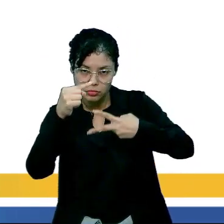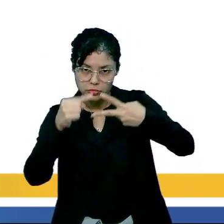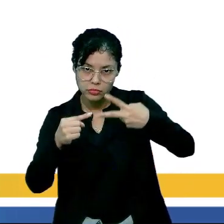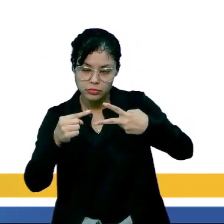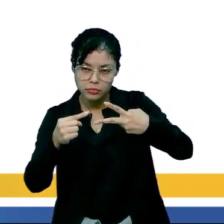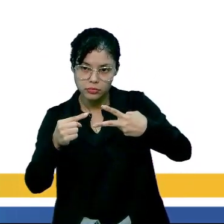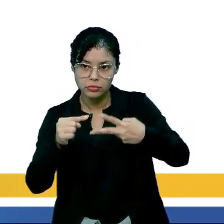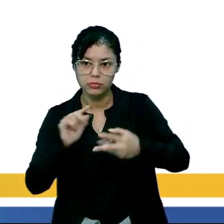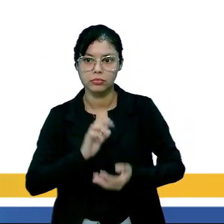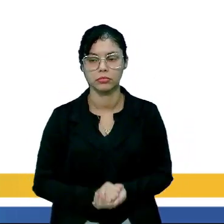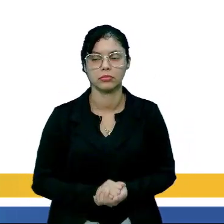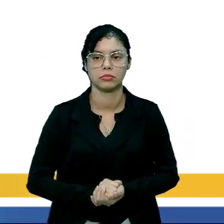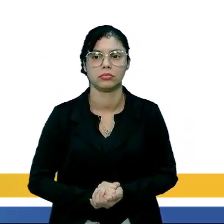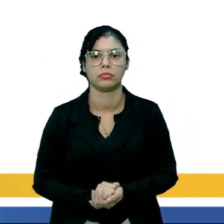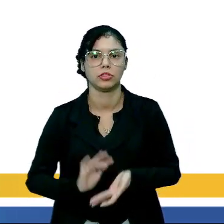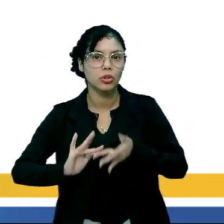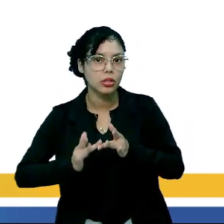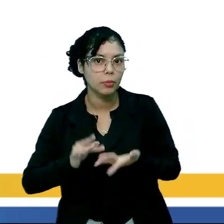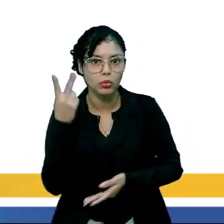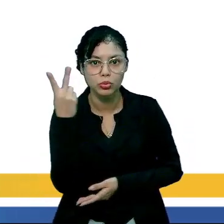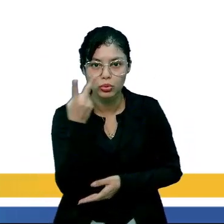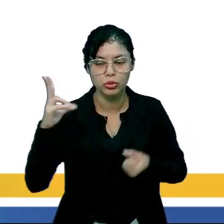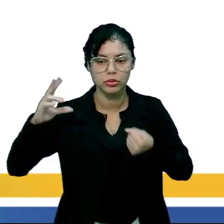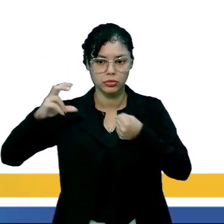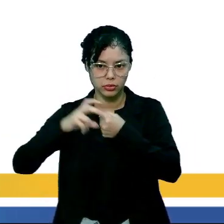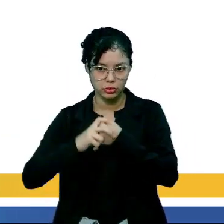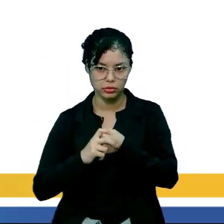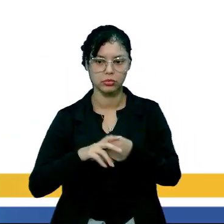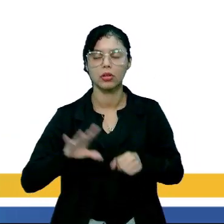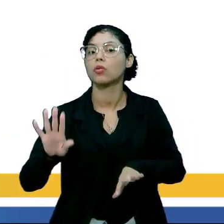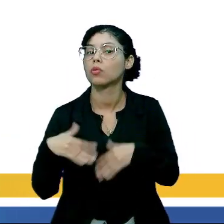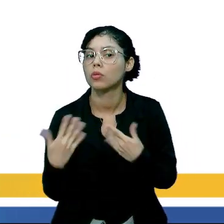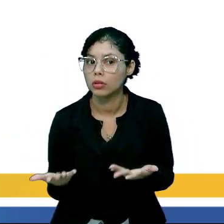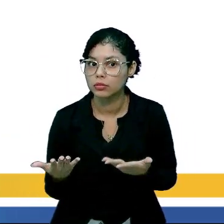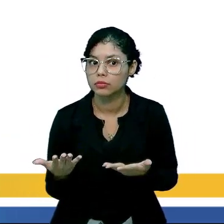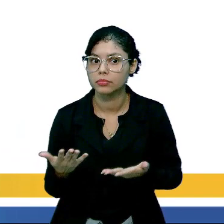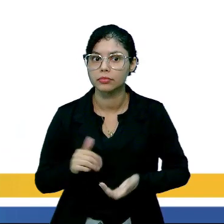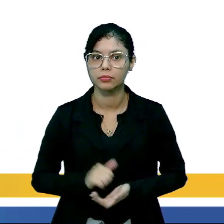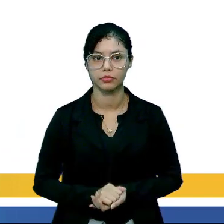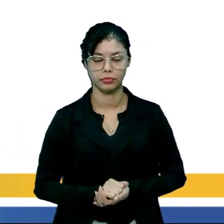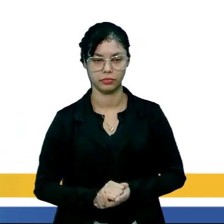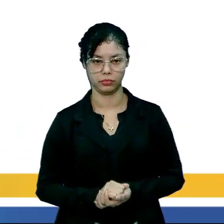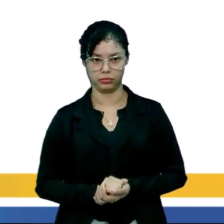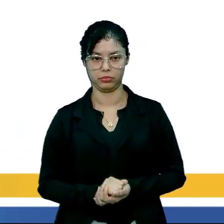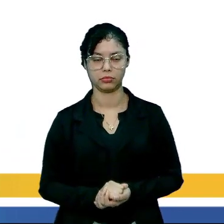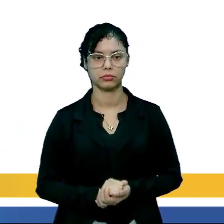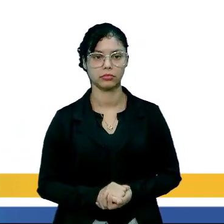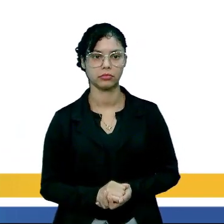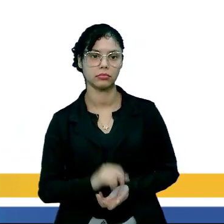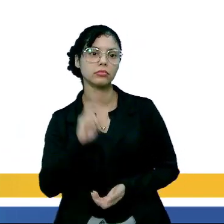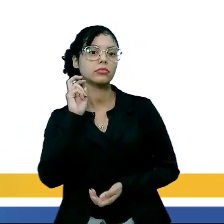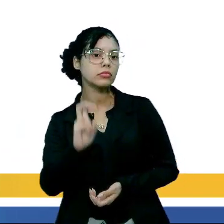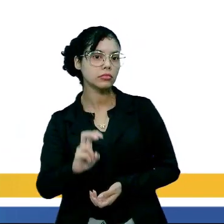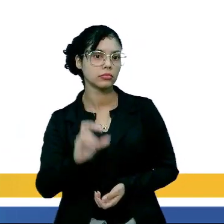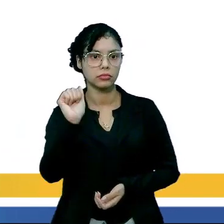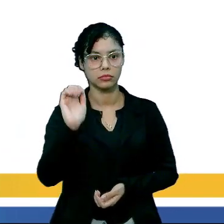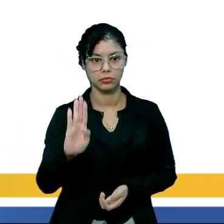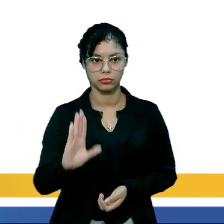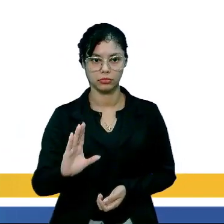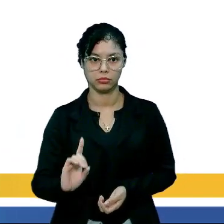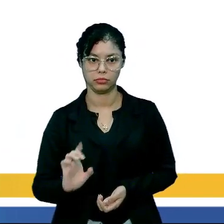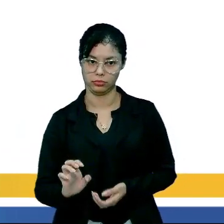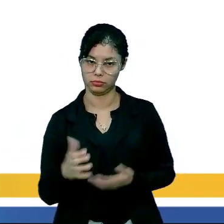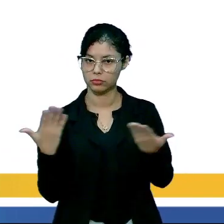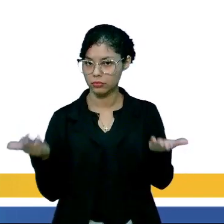pessoas que contraíram ambos os vírus foi. Então, aí, nós temos cinco alternativas,